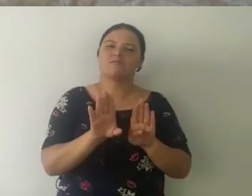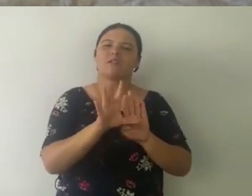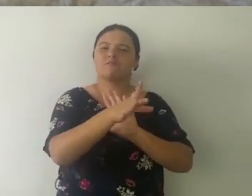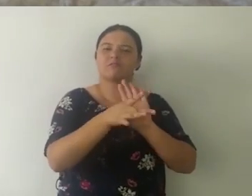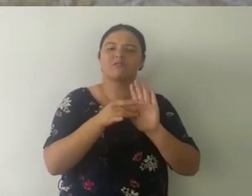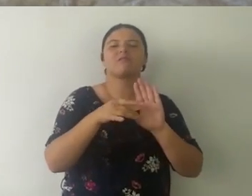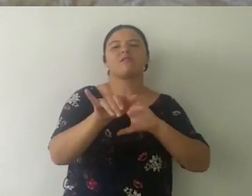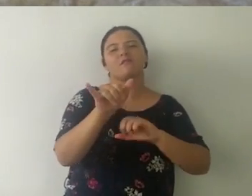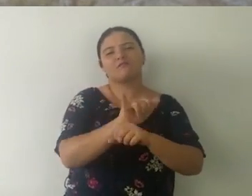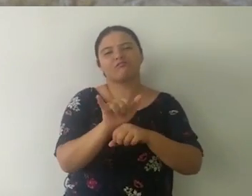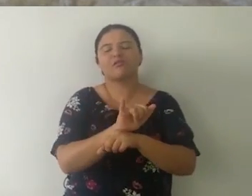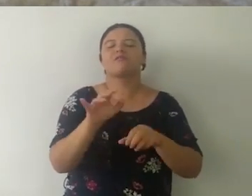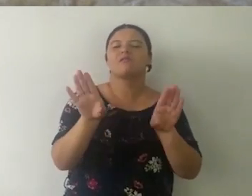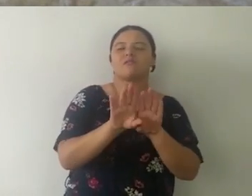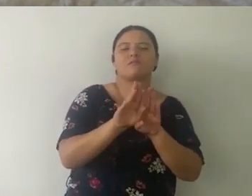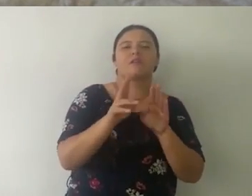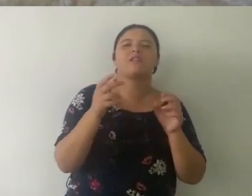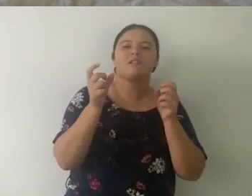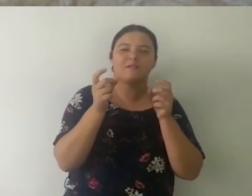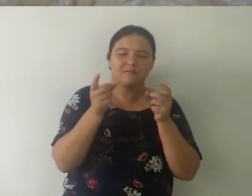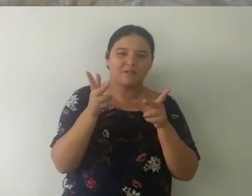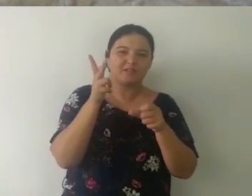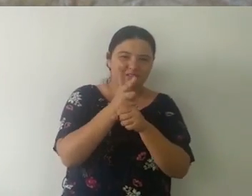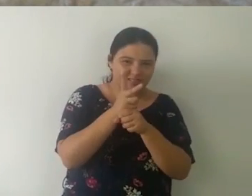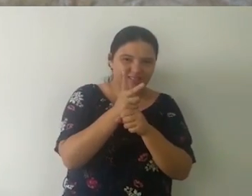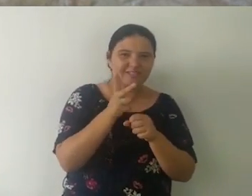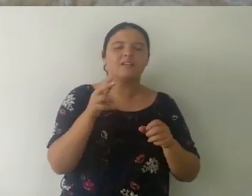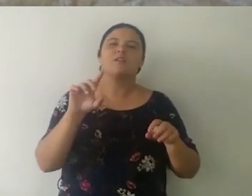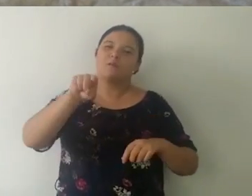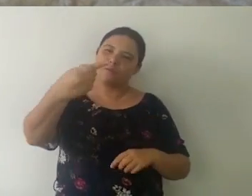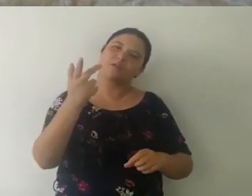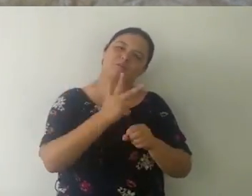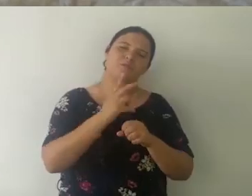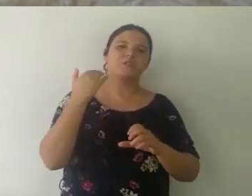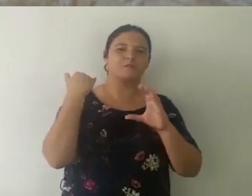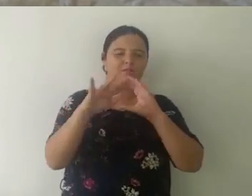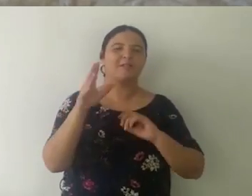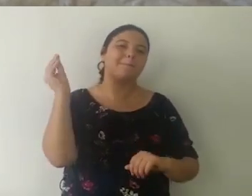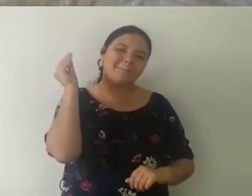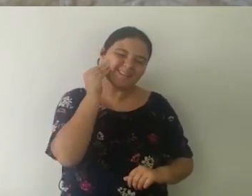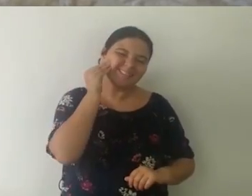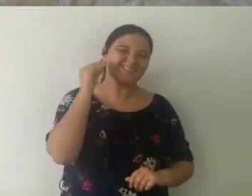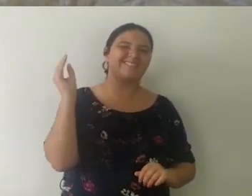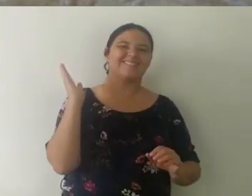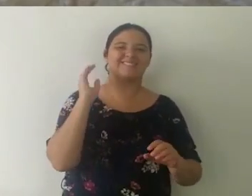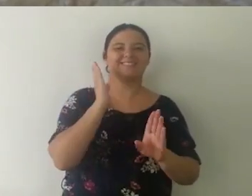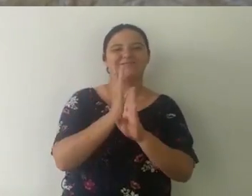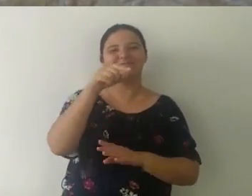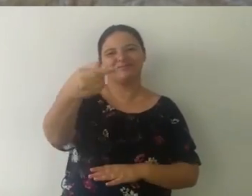sininho de notificações. Se inscrevam no canal. Assistam aos vídeos. E logo, logo a gente tá junto num próximo vídeo. Tá bom?